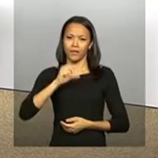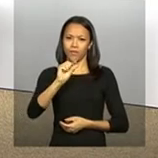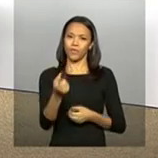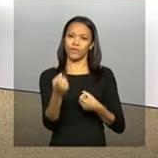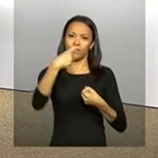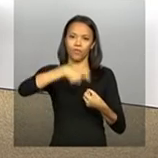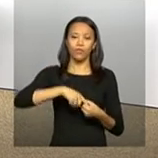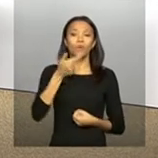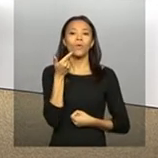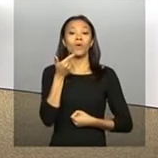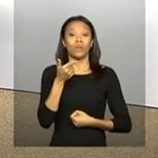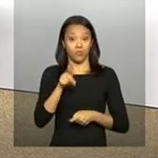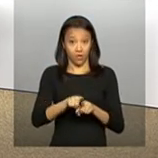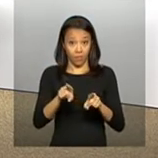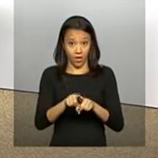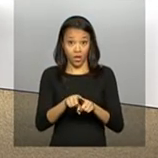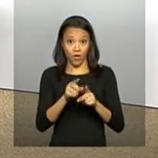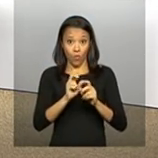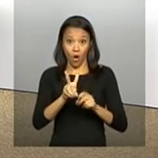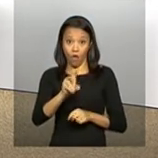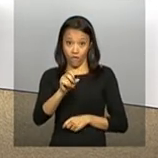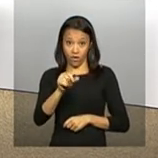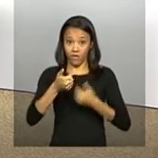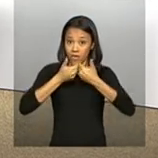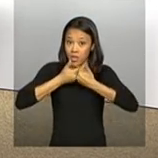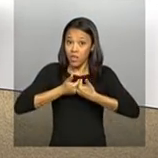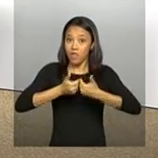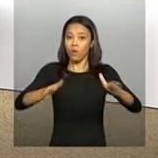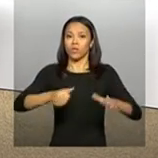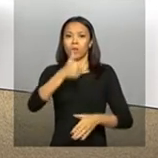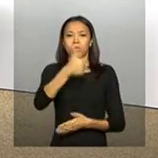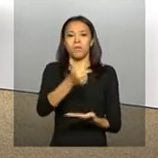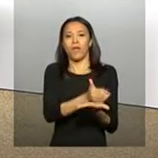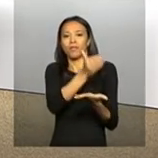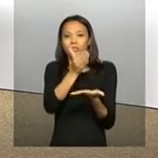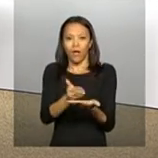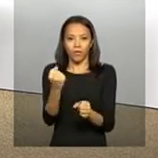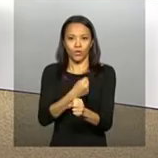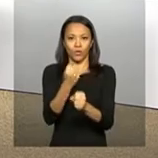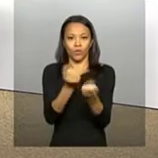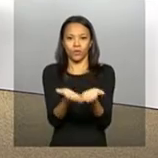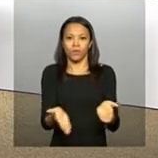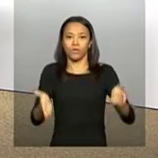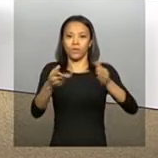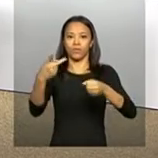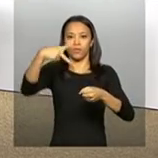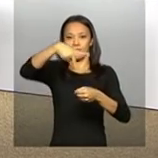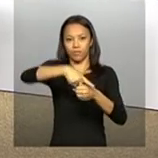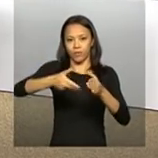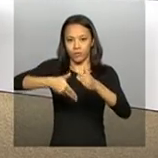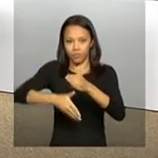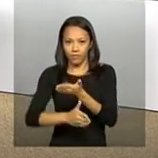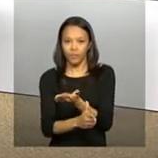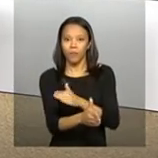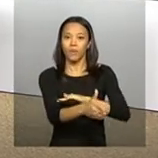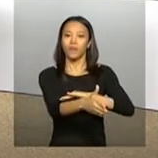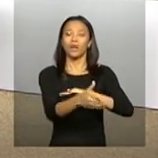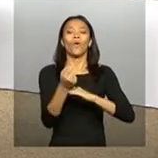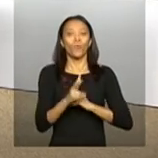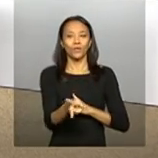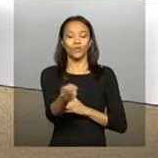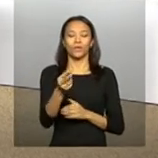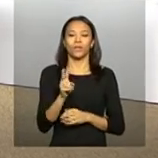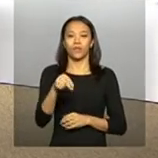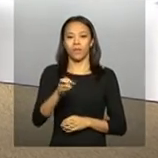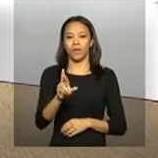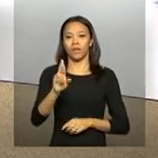pouco a gente volta com a transmissão ao vivo da inauguração da primeira etapa do estaleiro, e base naval de submarinos da Marinha. Continue